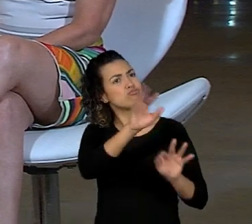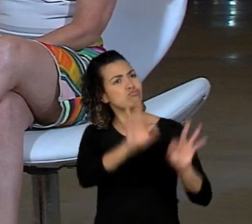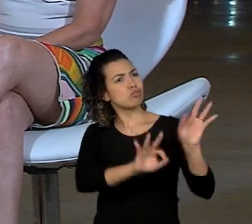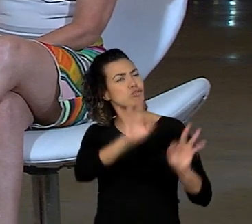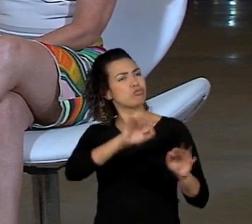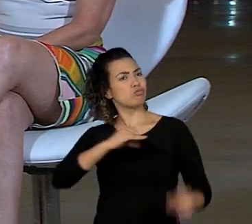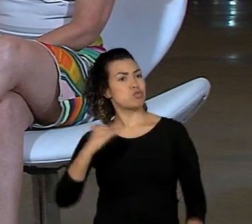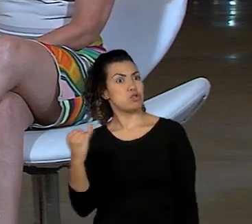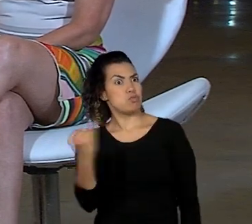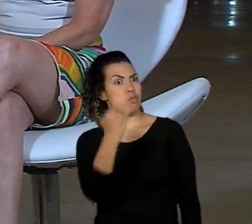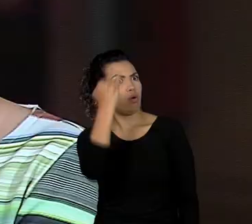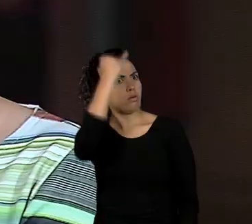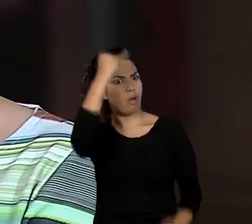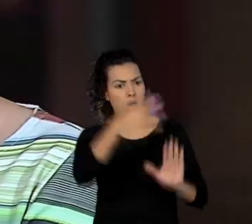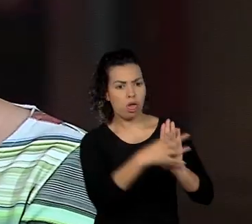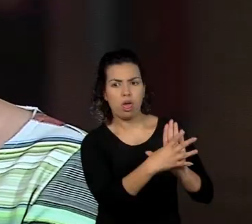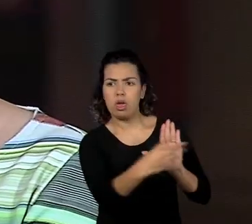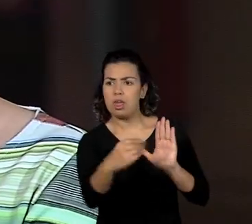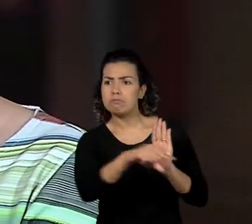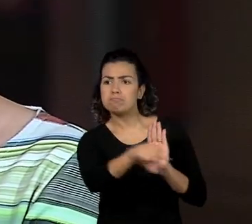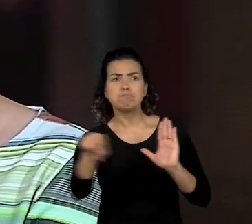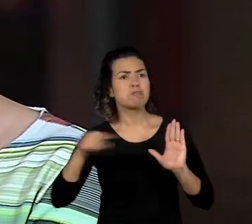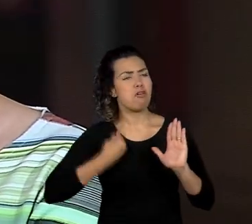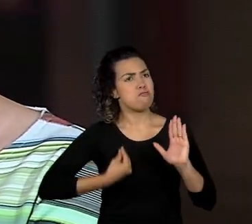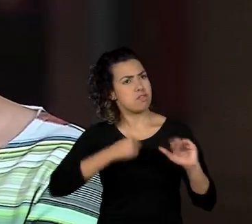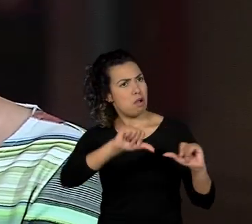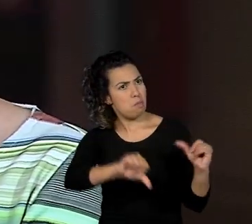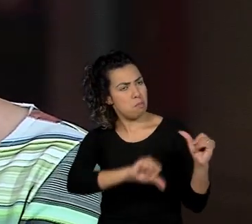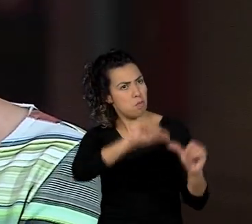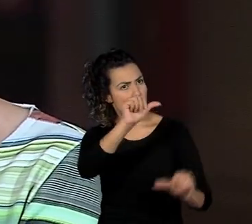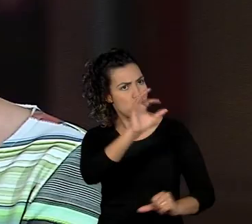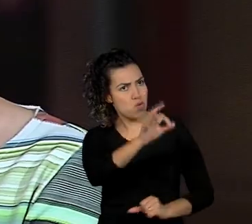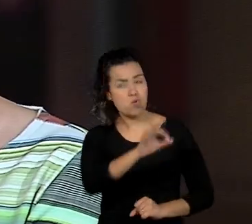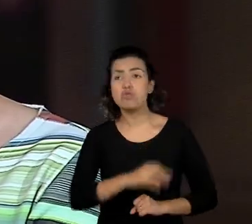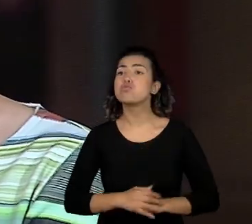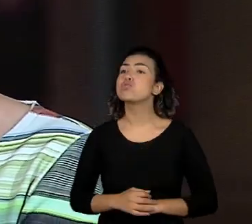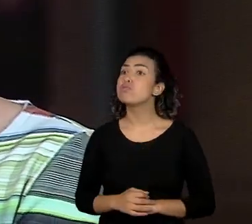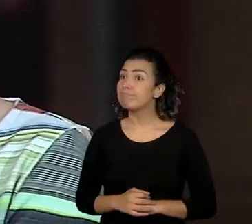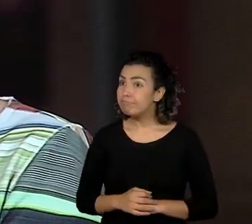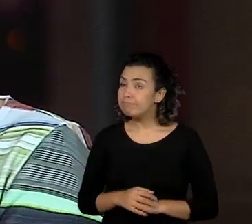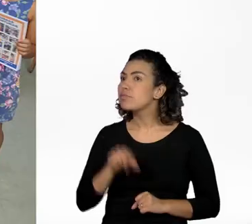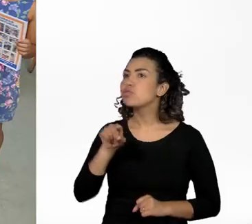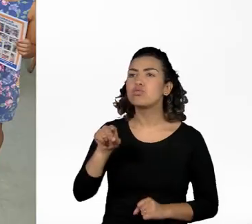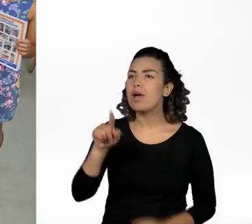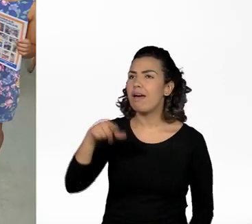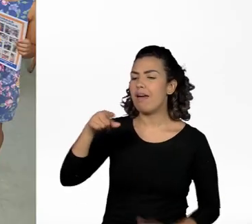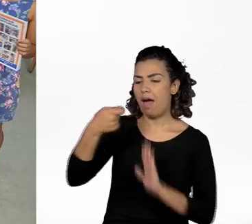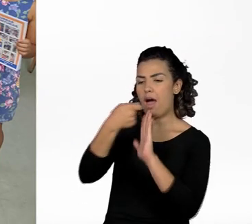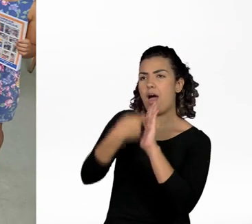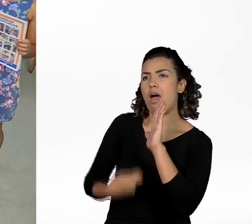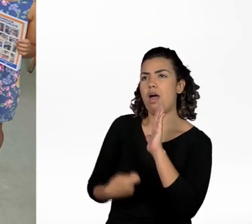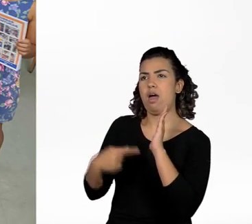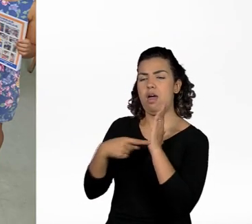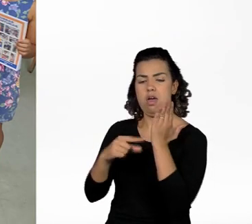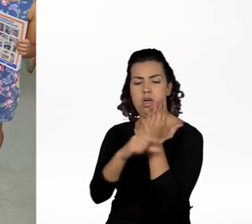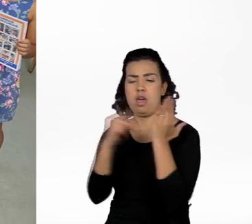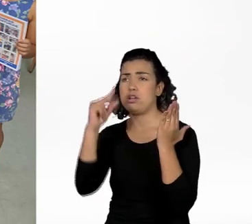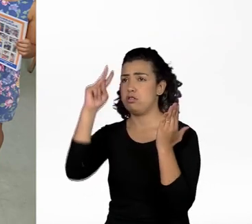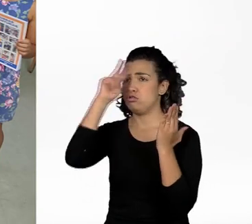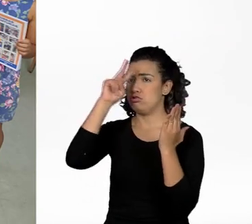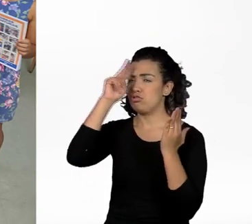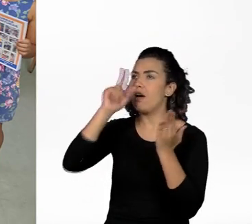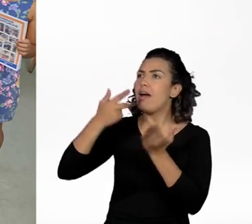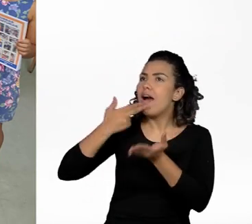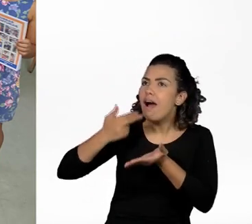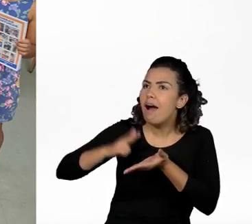importante que tem mudado a vida de muitas crianças. Meu projeto é de correspondentes de cartas a autores de histórias. Então, eu trabalho já com produção de